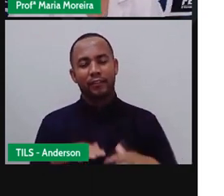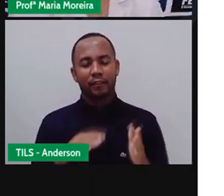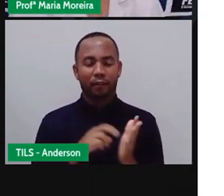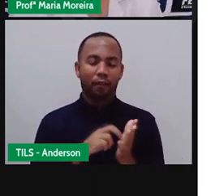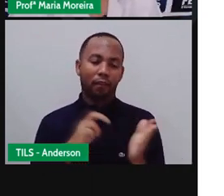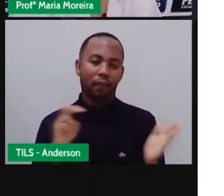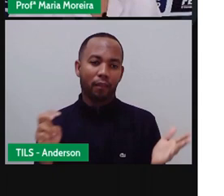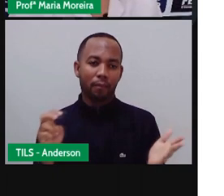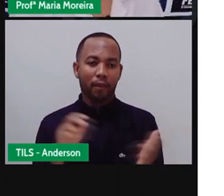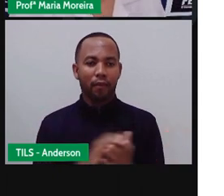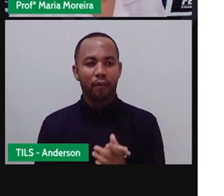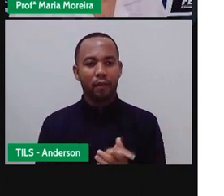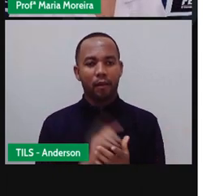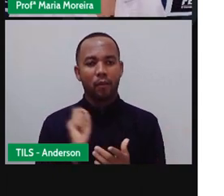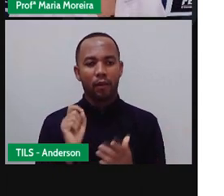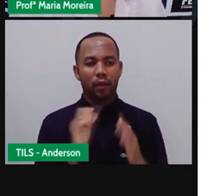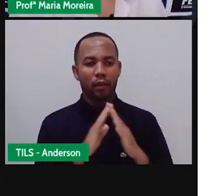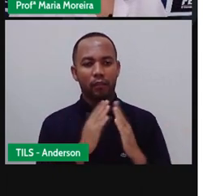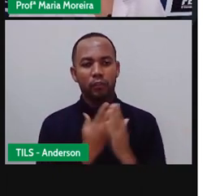na hora de assistir a nossa aula,